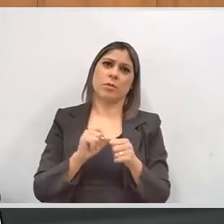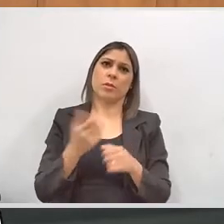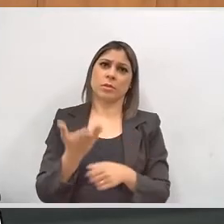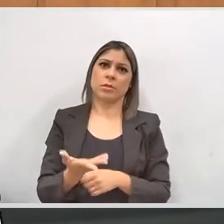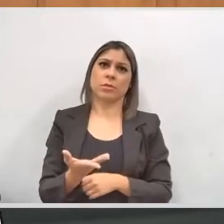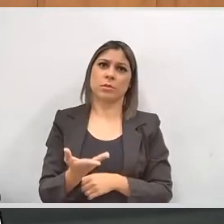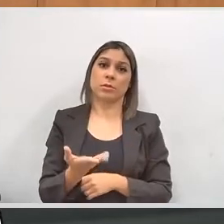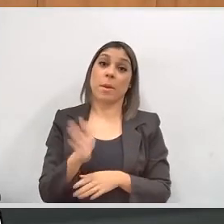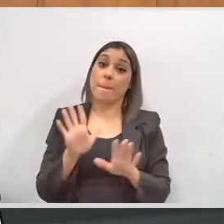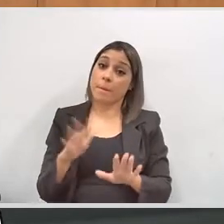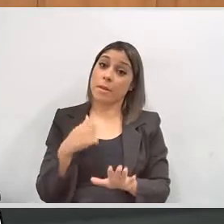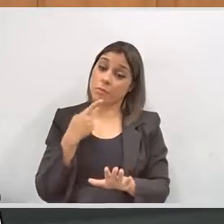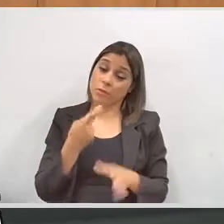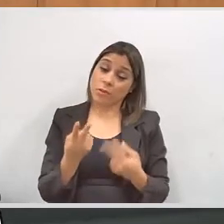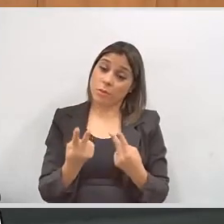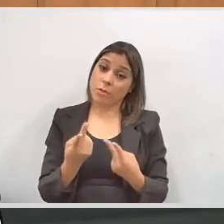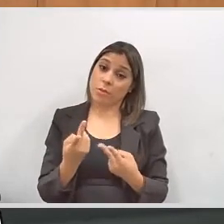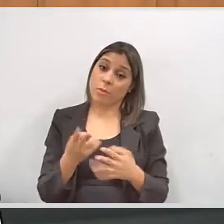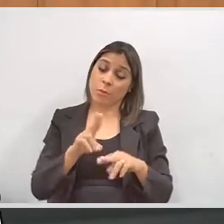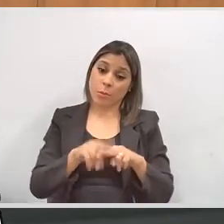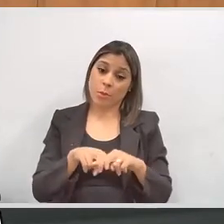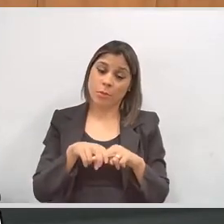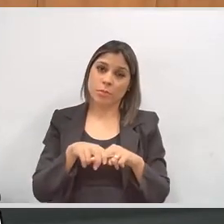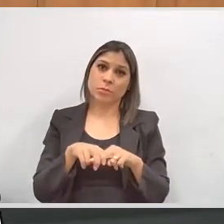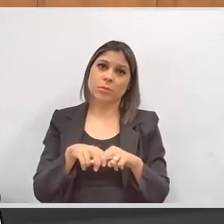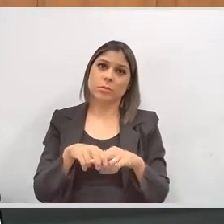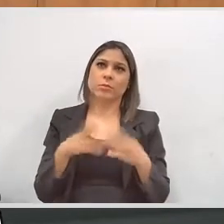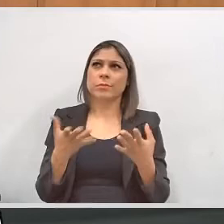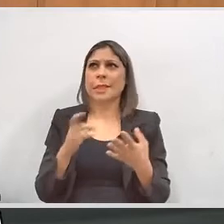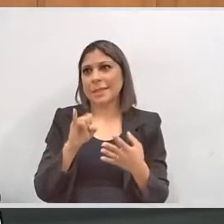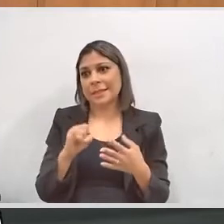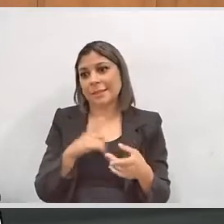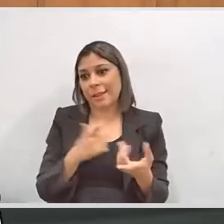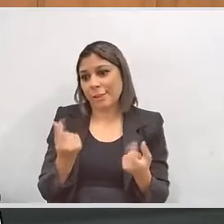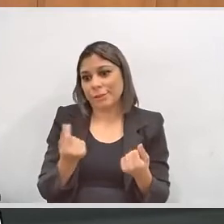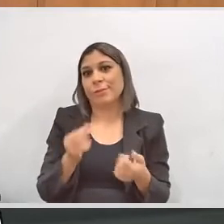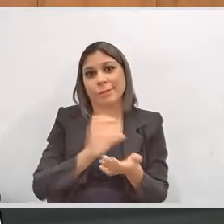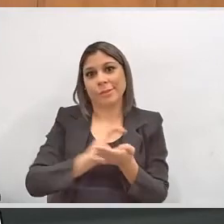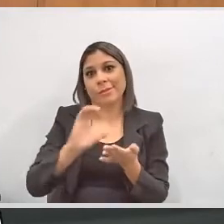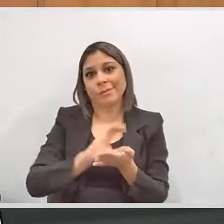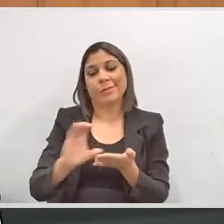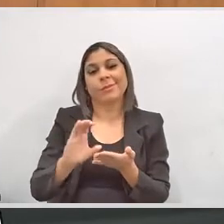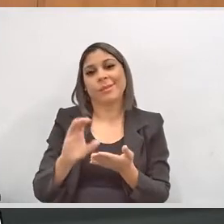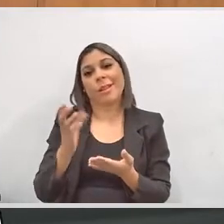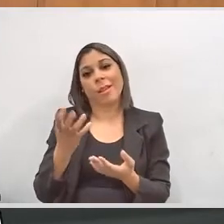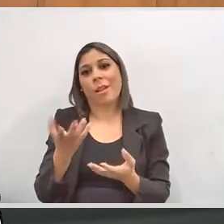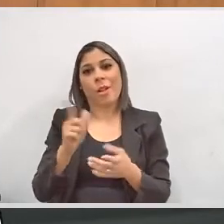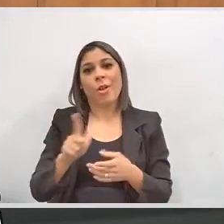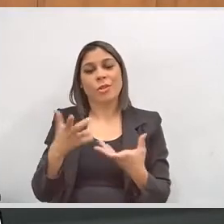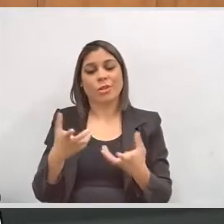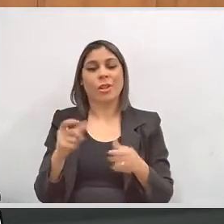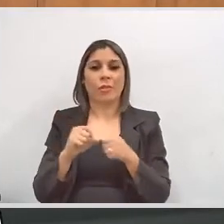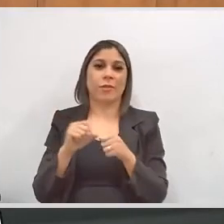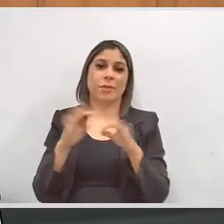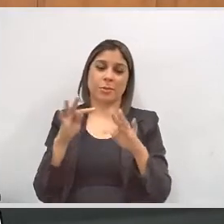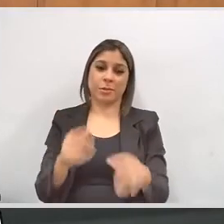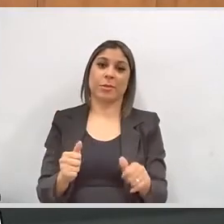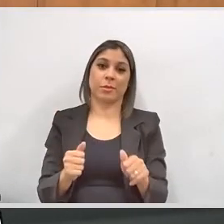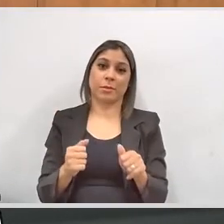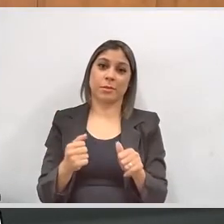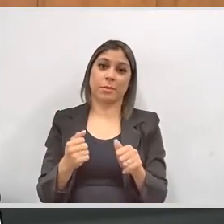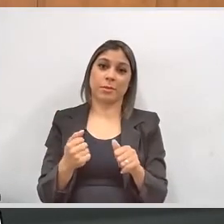sendo executado, mas é aquilo que eu falei, em virtude, lógico que nós, se tivéssemos recursos, nós queríamos fazerem todos,